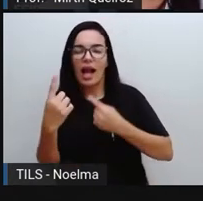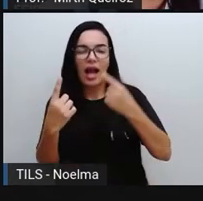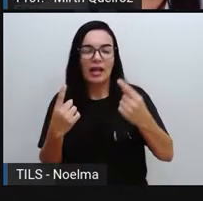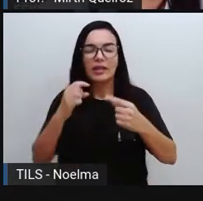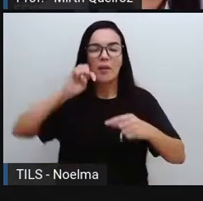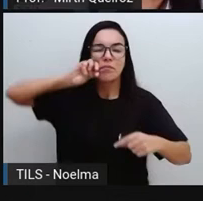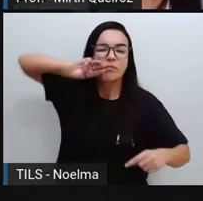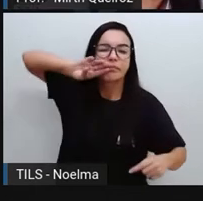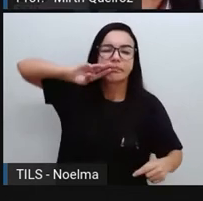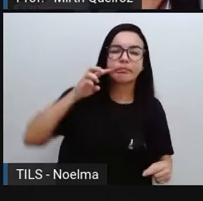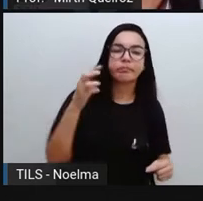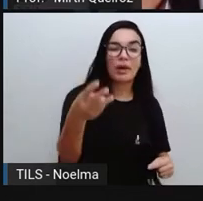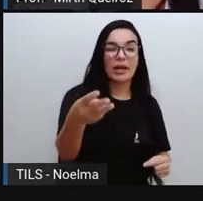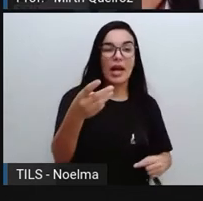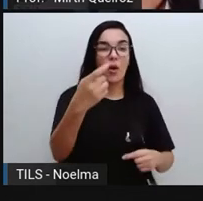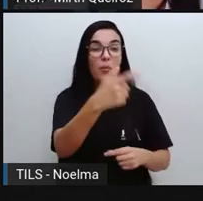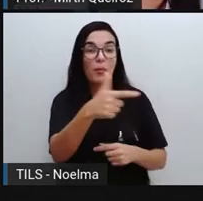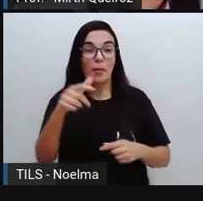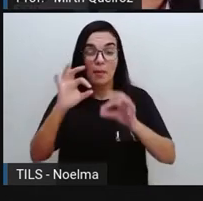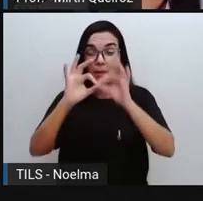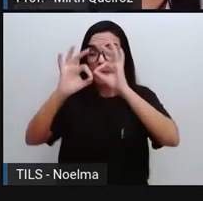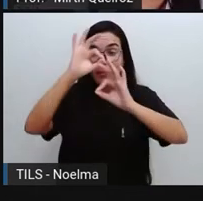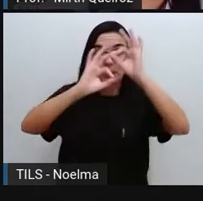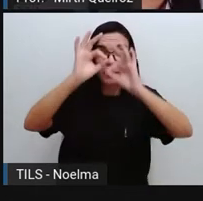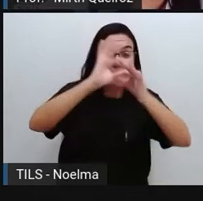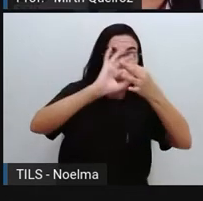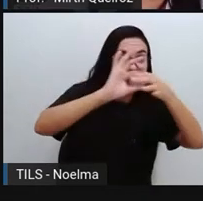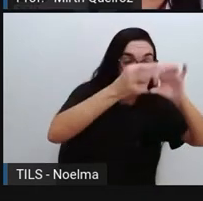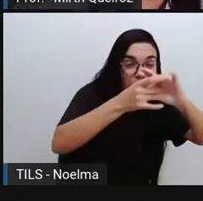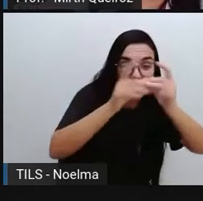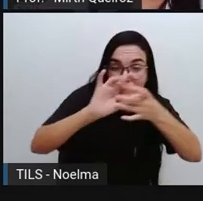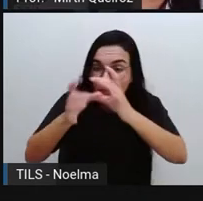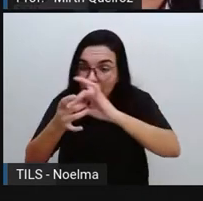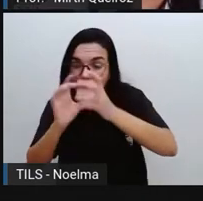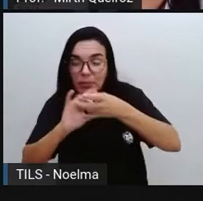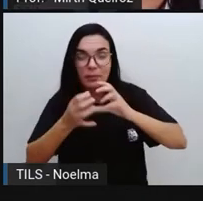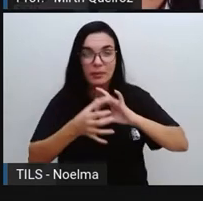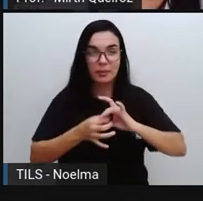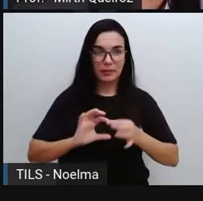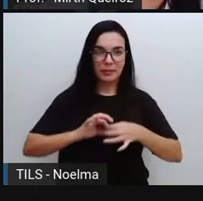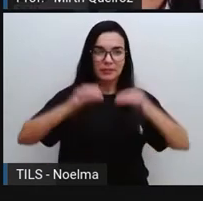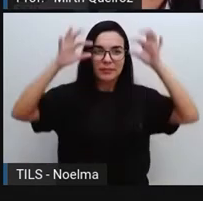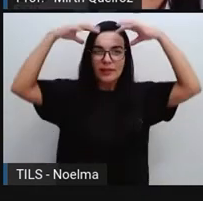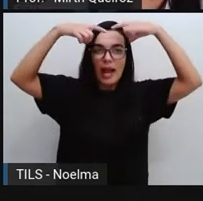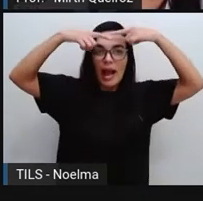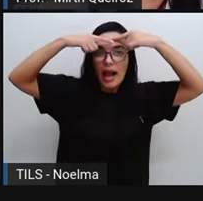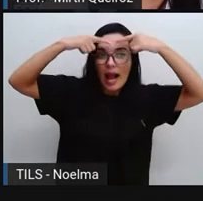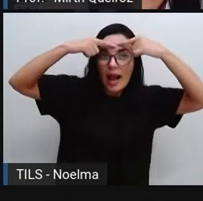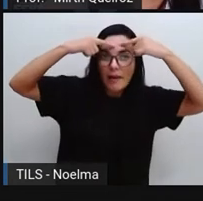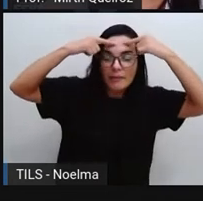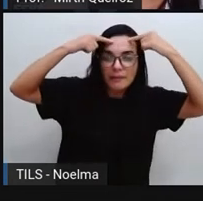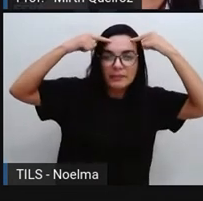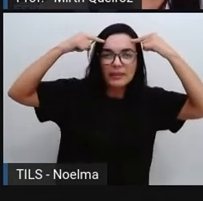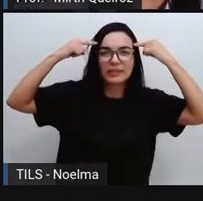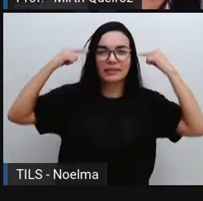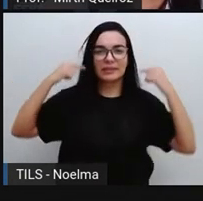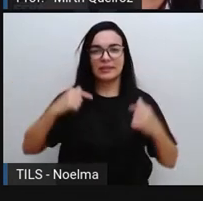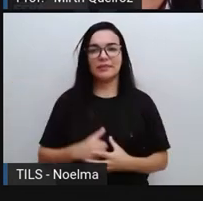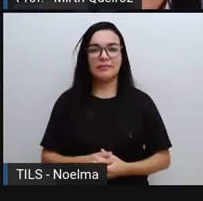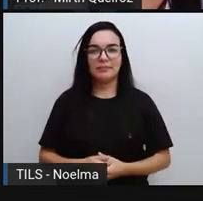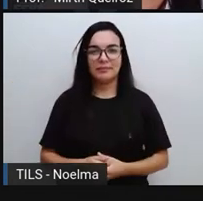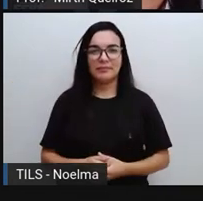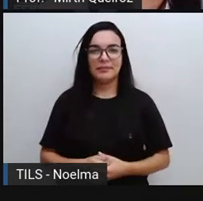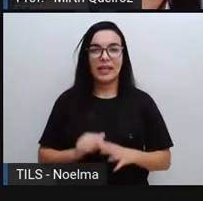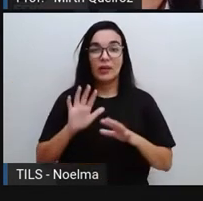milhares de outros. Esse diálogo ocorre nos locais de menor distância física entre eles,